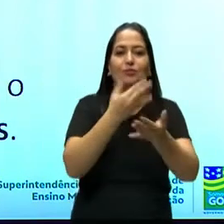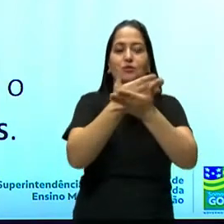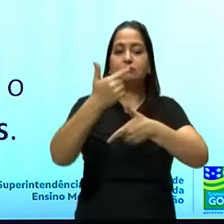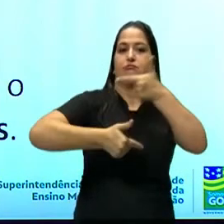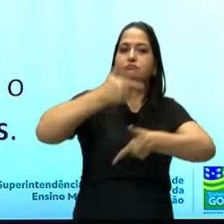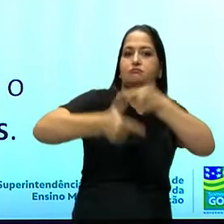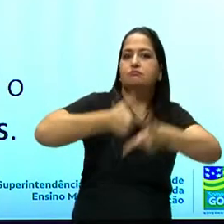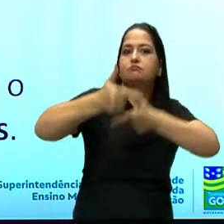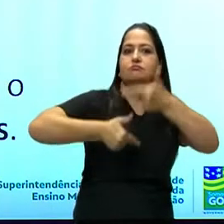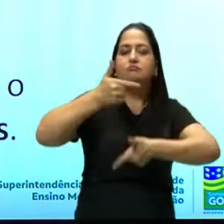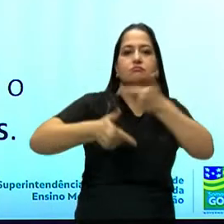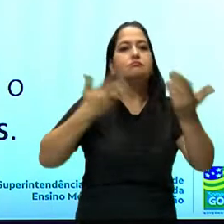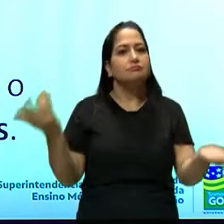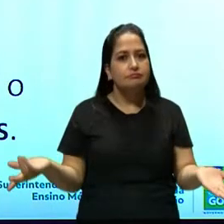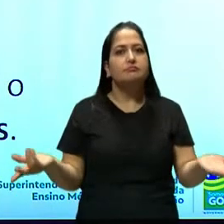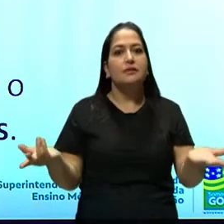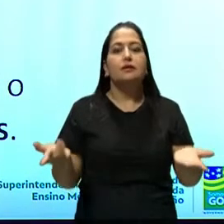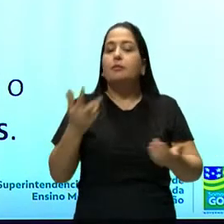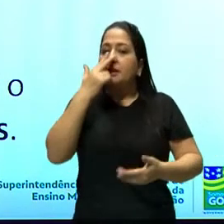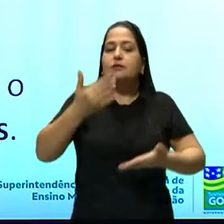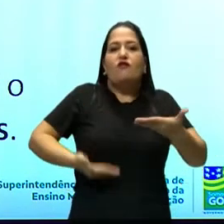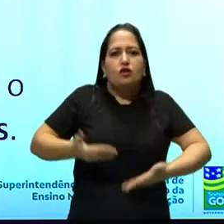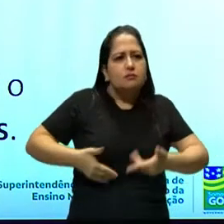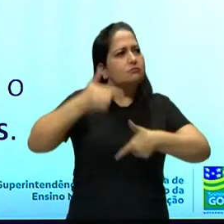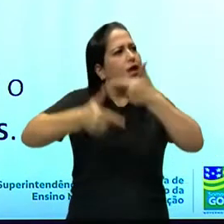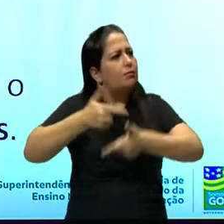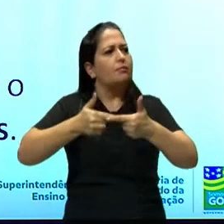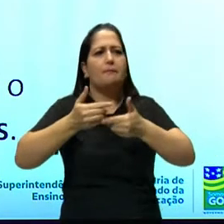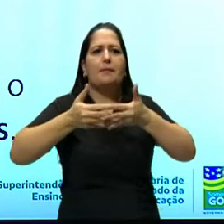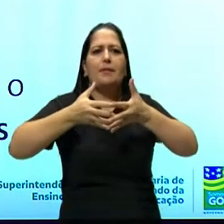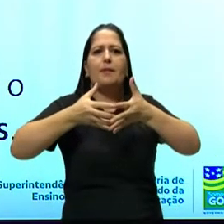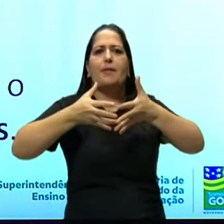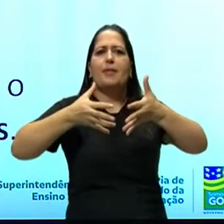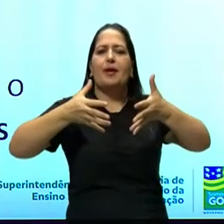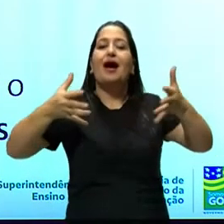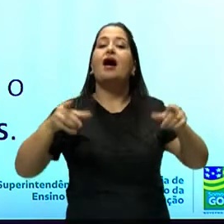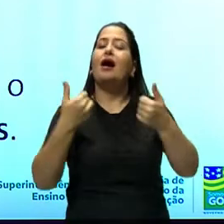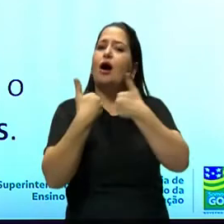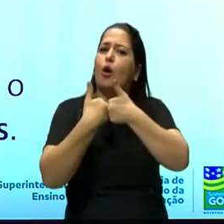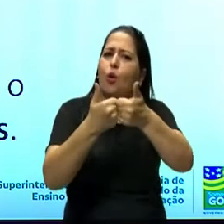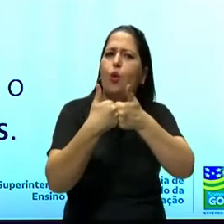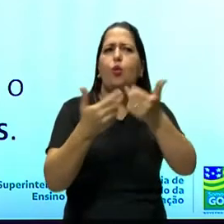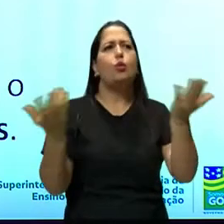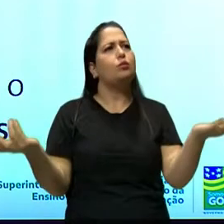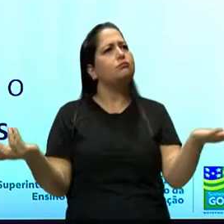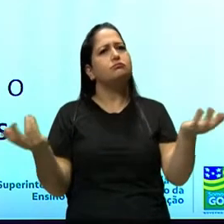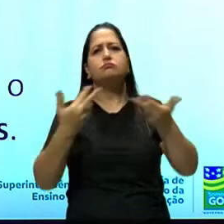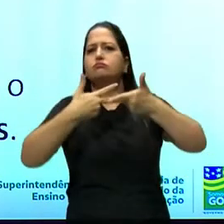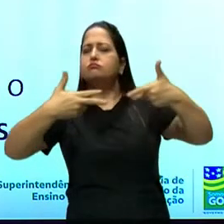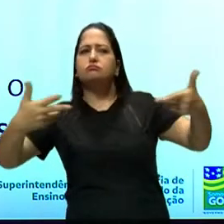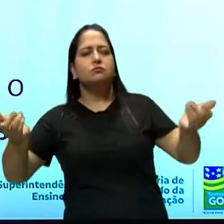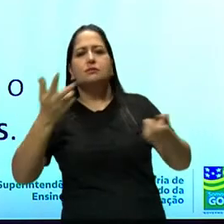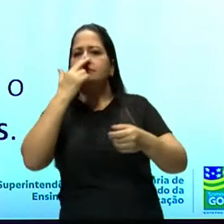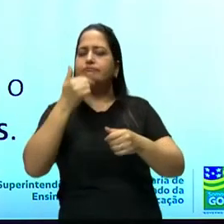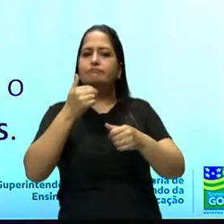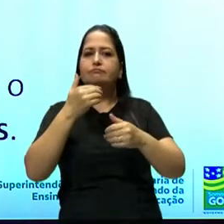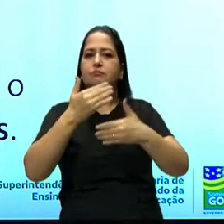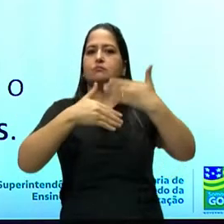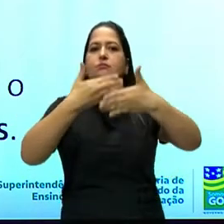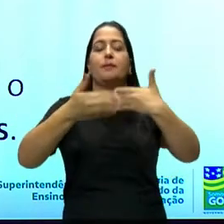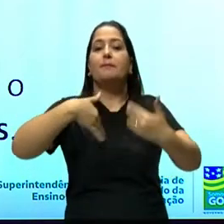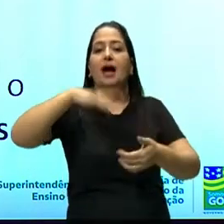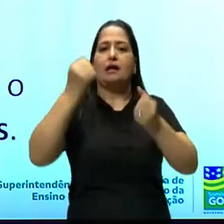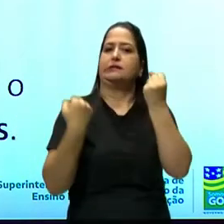funcionalismo público também cresça de forma incrível e o transporte seja um foco muito interessante.